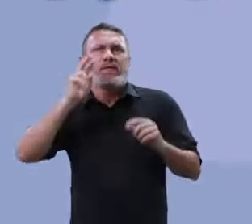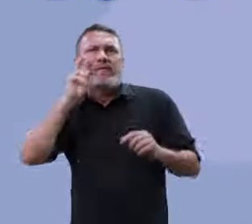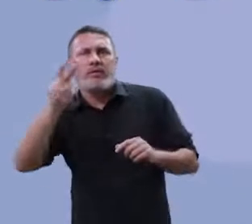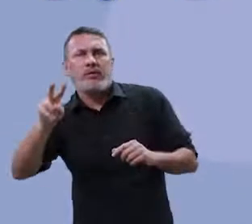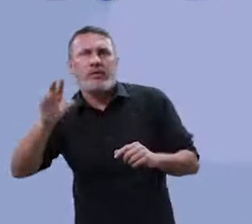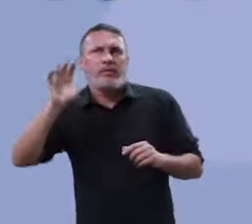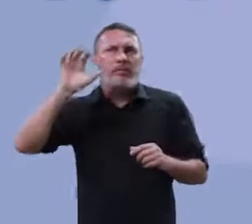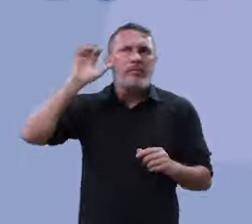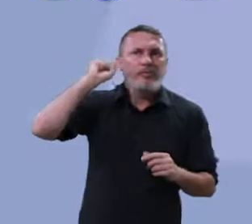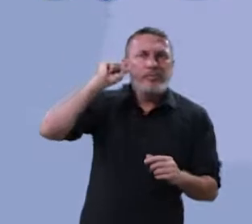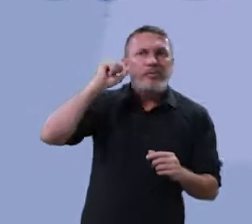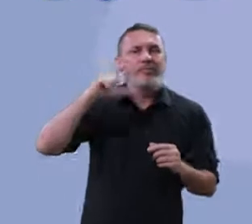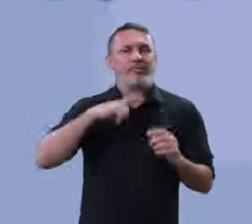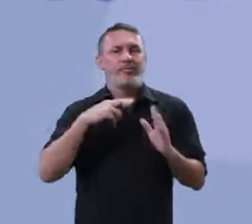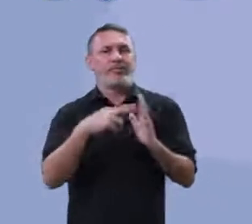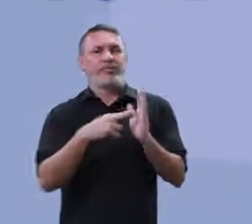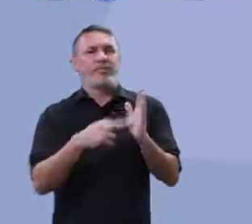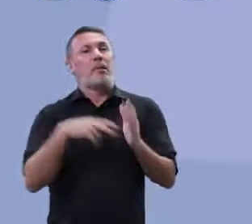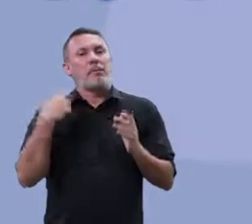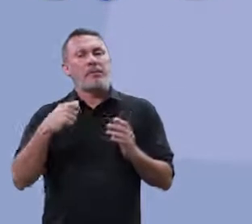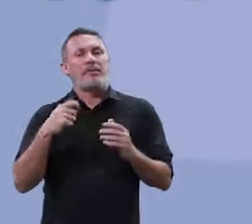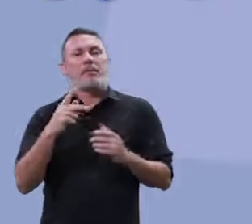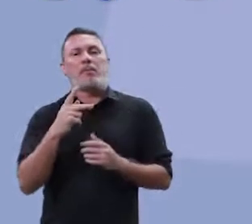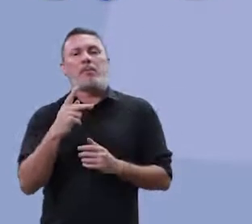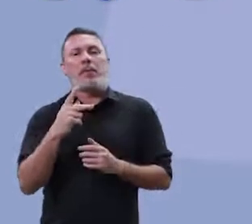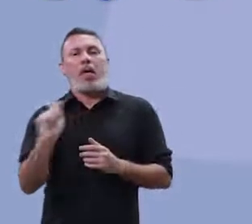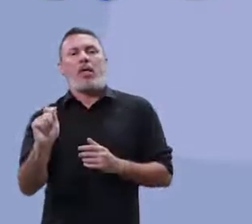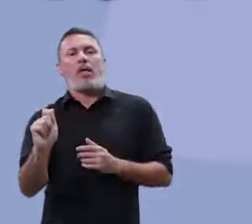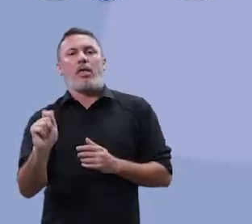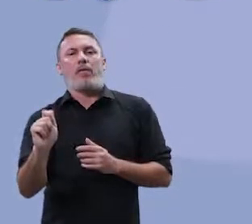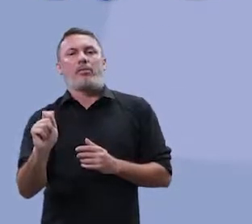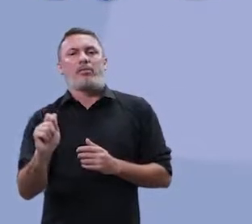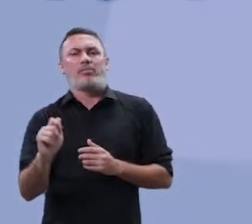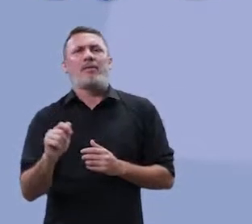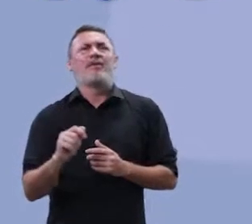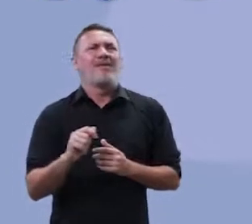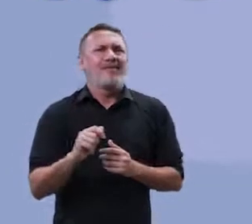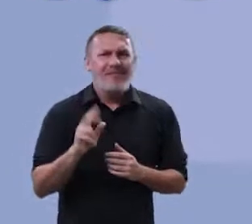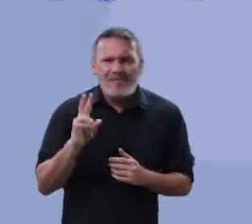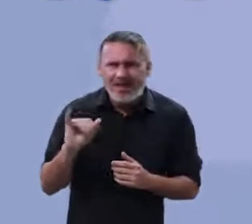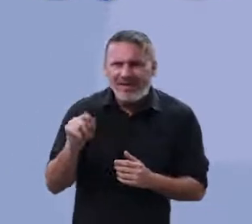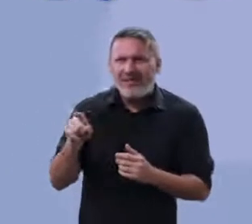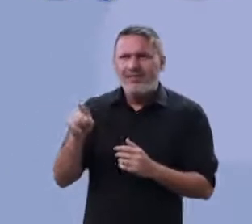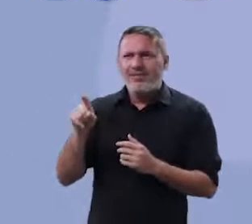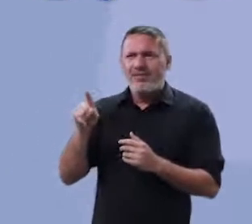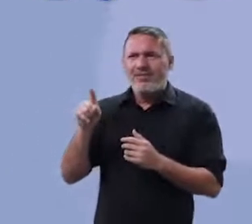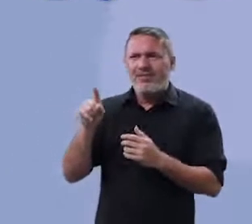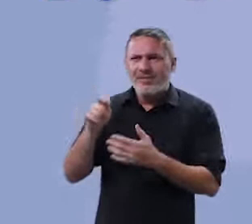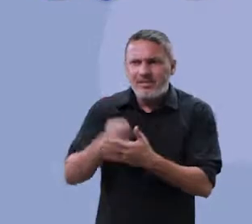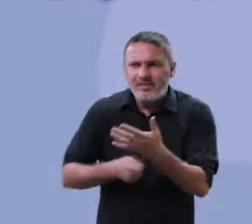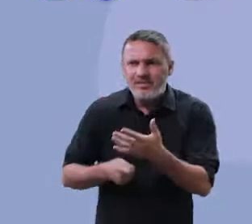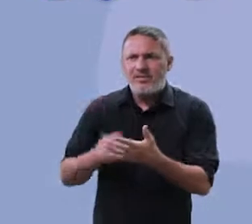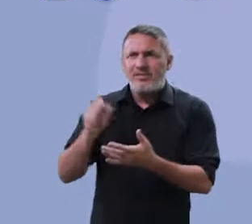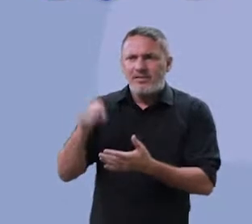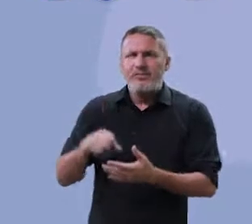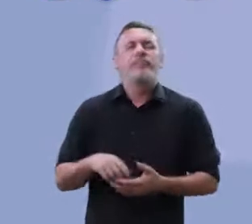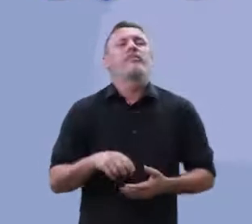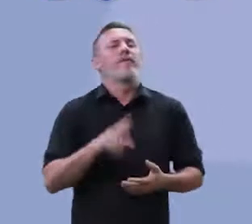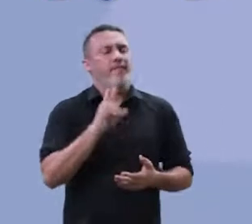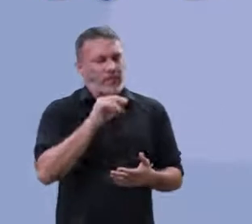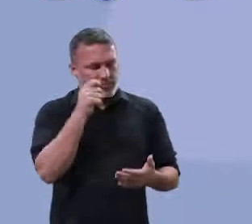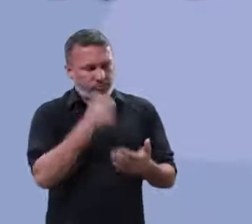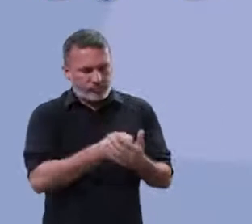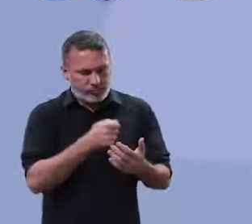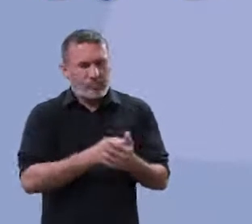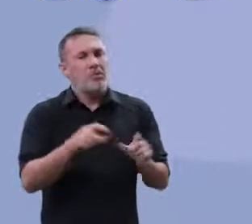e indireto. Logo, exige a preposição A. Professor, eles vão cobrar isso na minha redação? Vão cobrar e vão